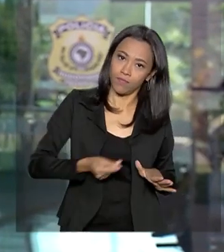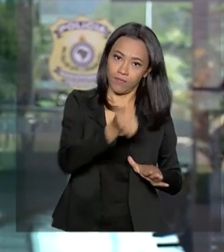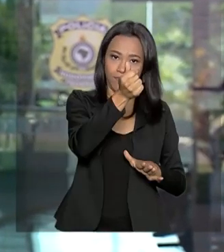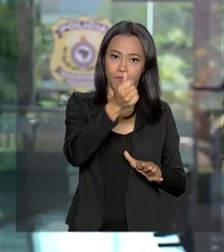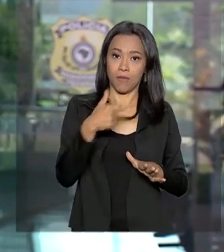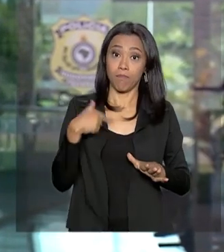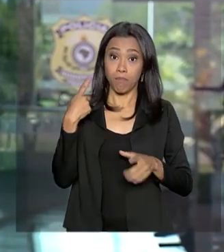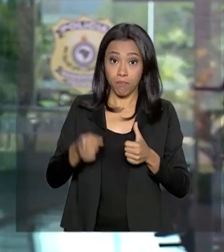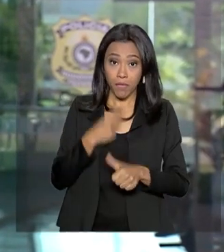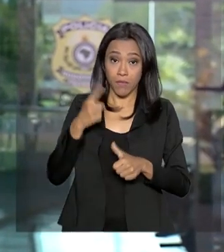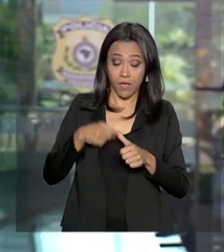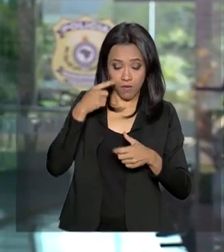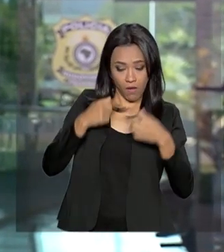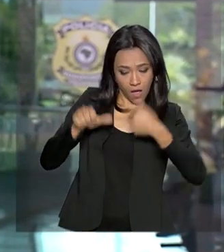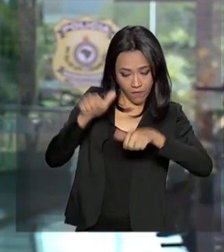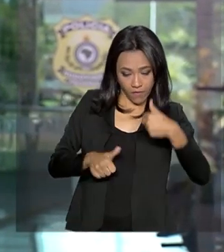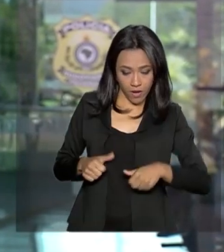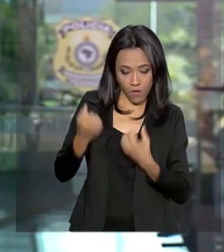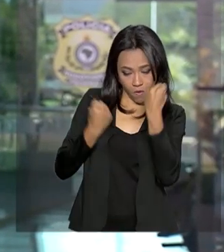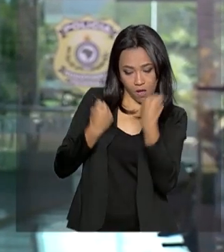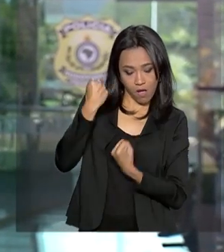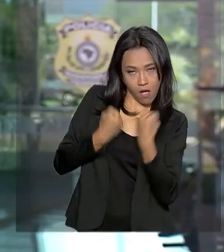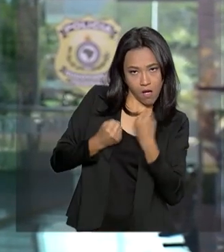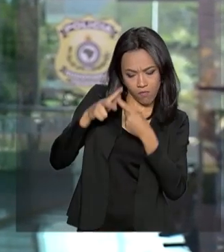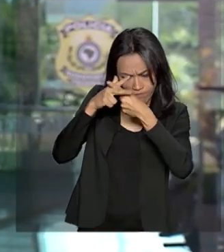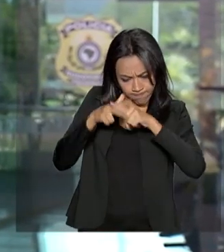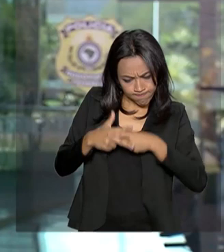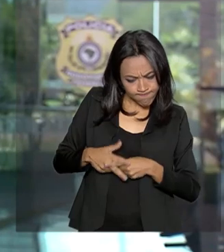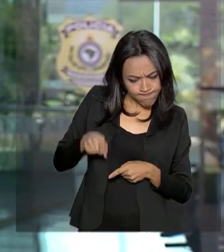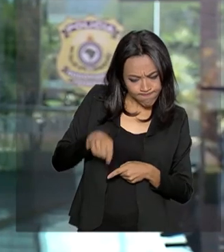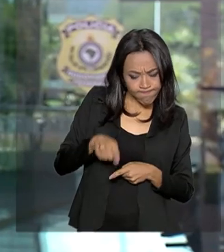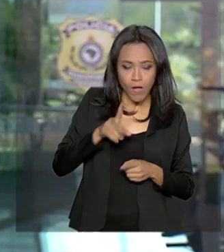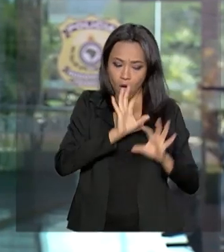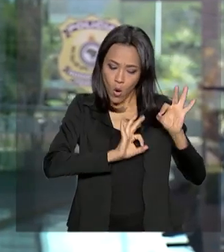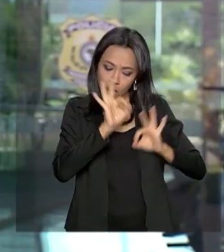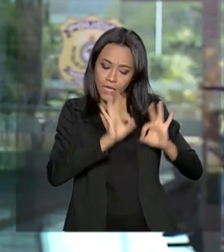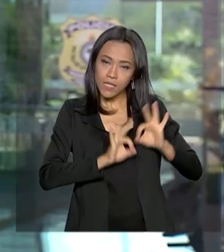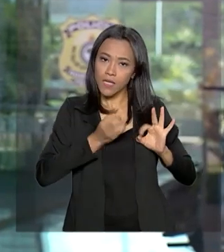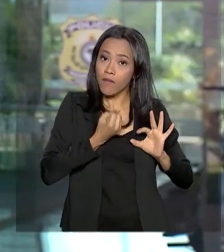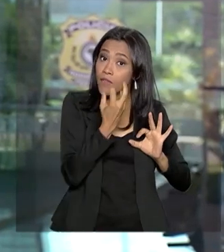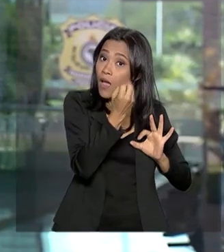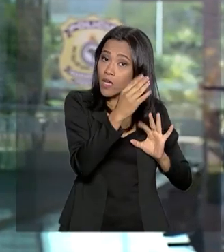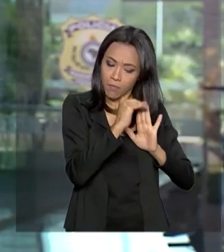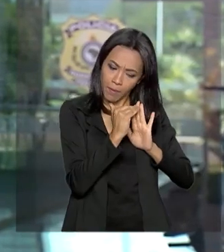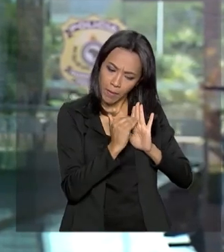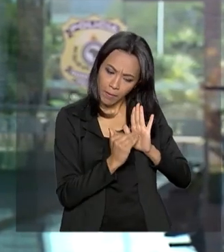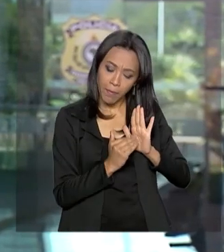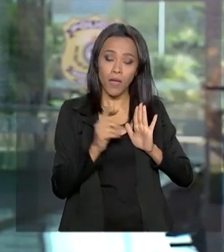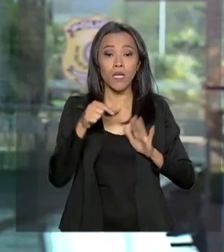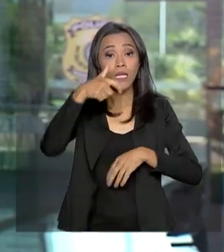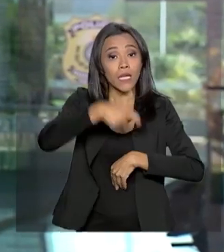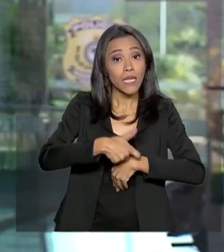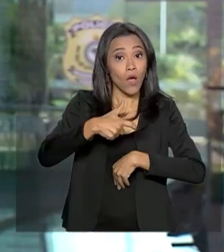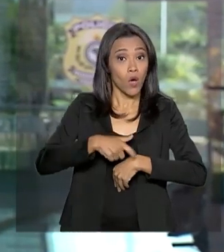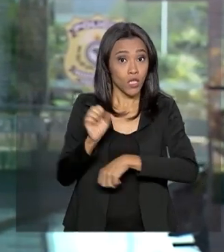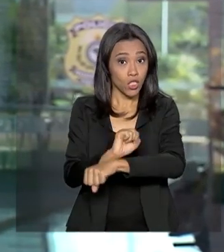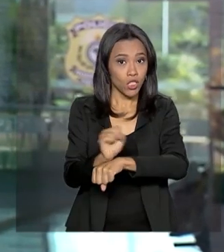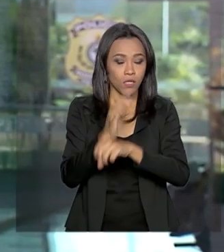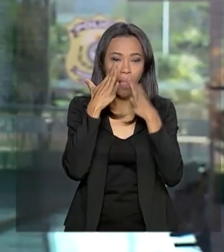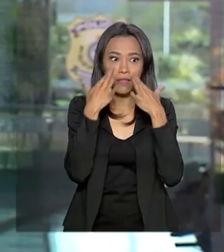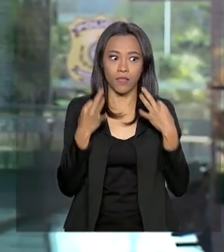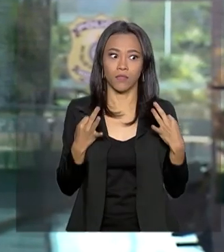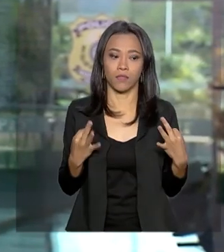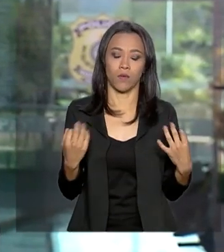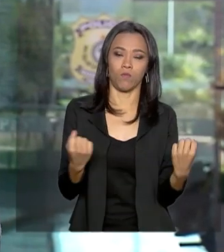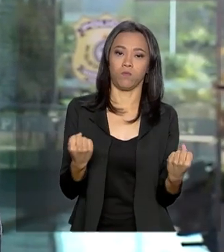a revisão do veículo é muito importante, o planejamento da viagem é muito importante e a partir do momento que a pessoa está dirigindo, toda atenção tem que estar pro